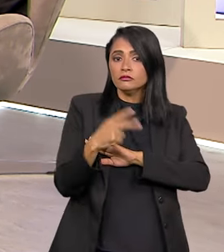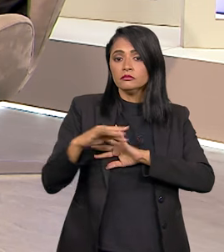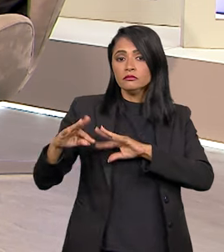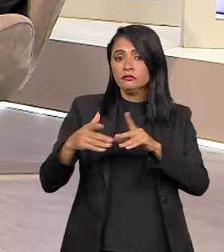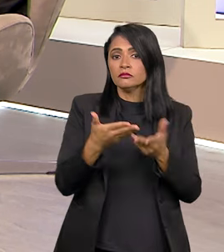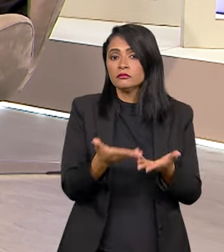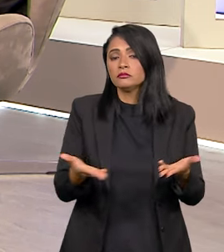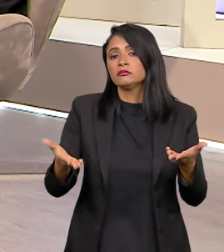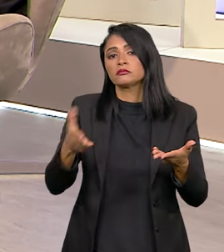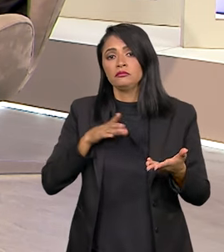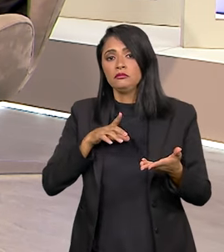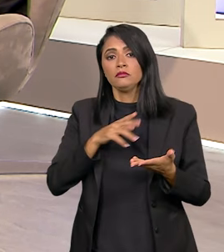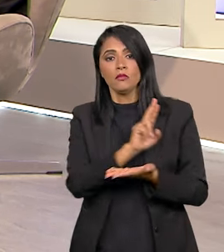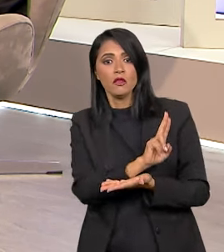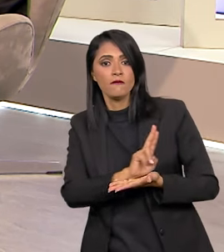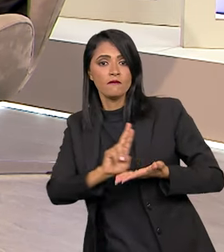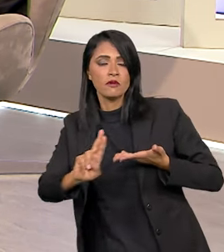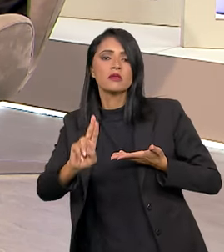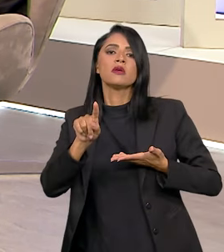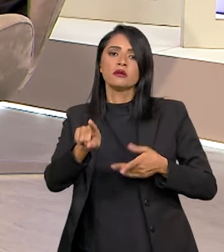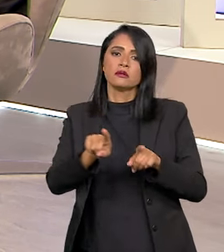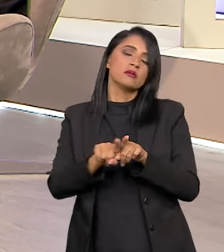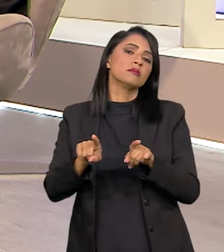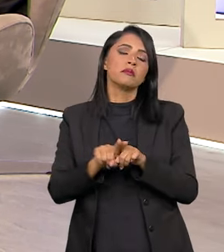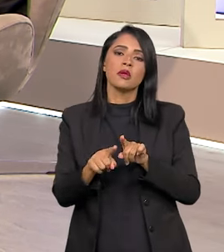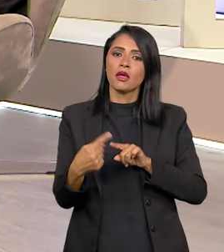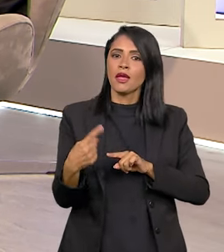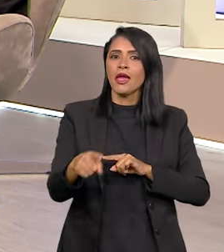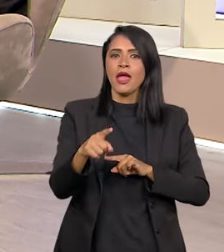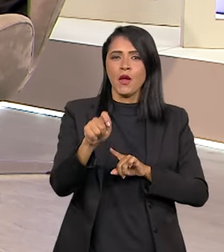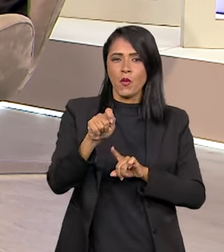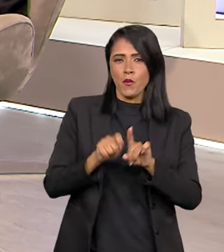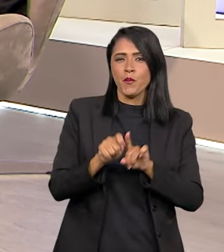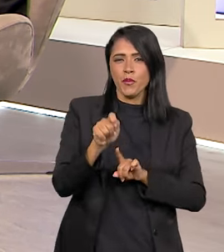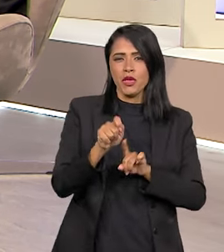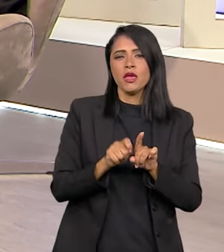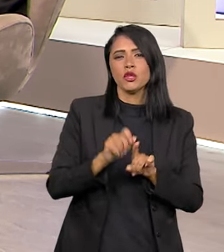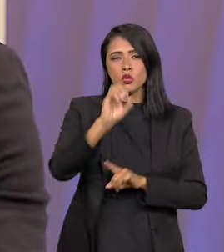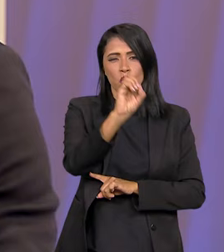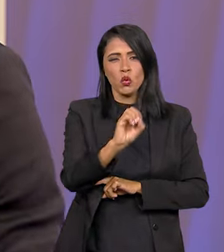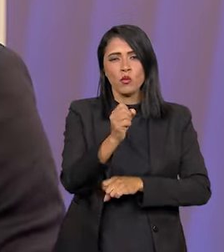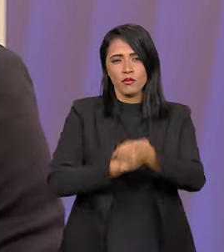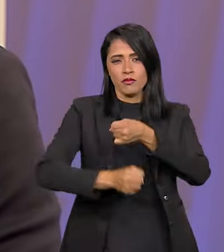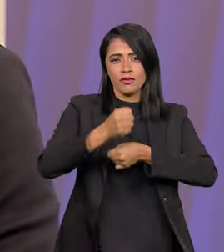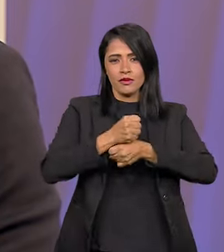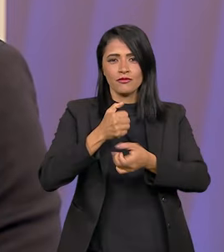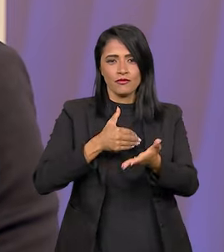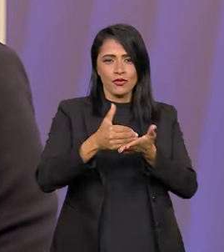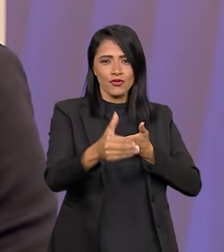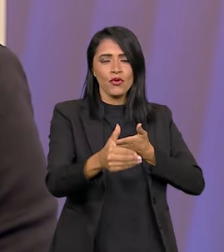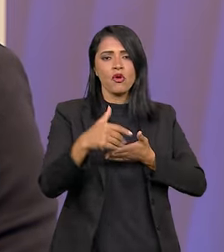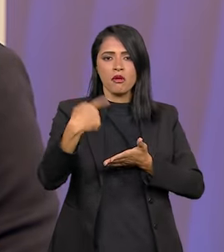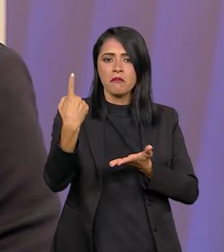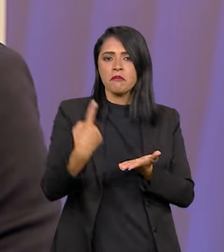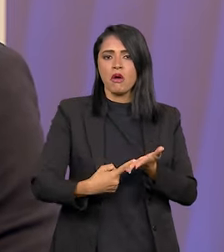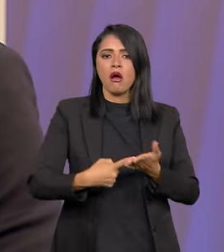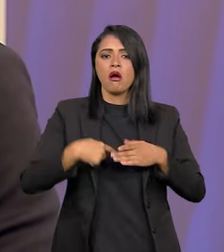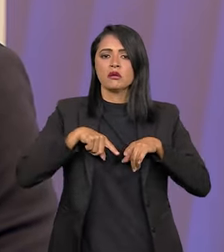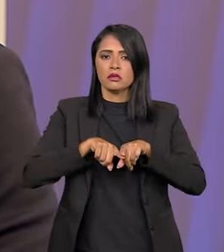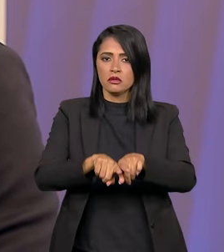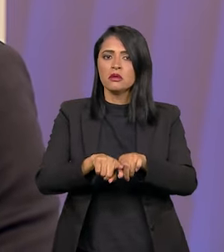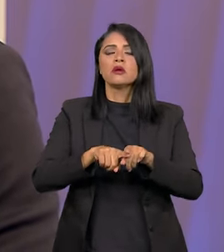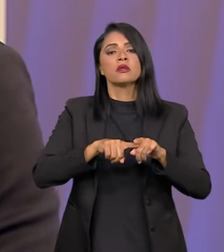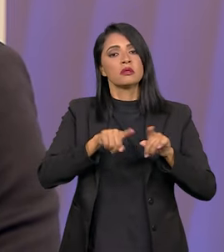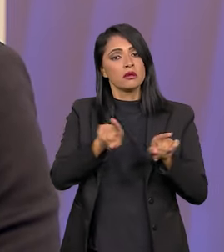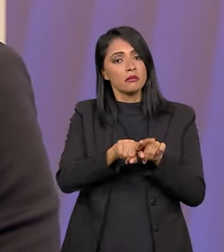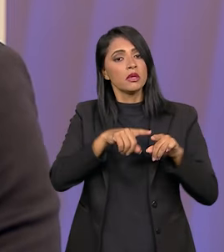foram endereçadas para todas essas universidades, institutos federais, desde outubro do ano passado. Então a parceria é muito importante